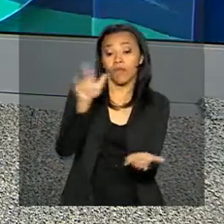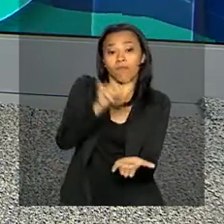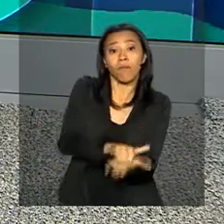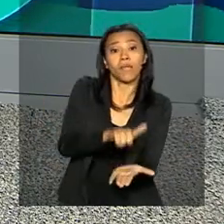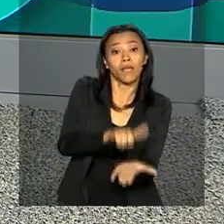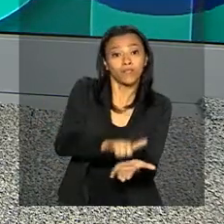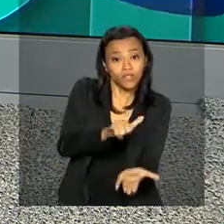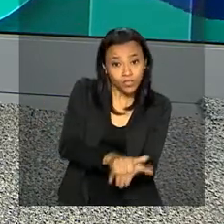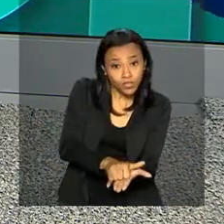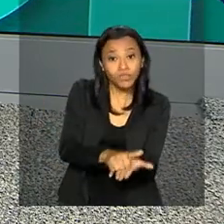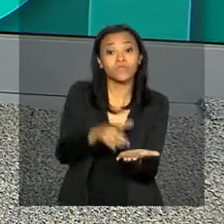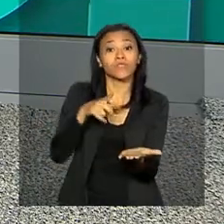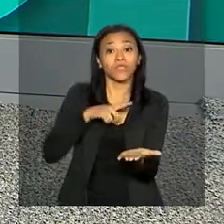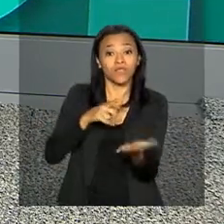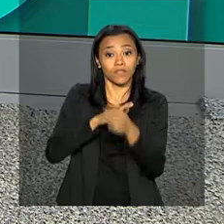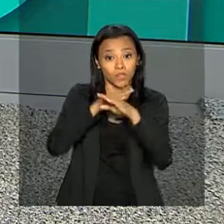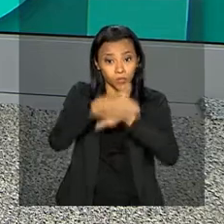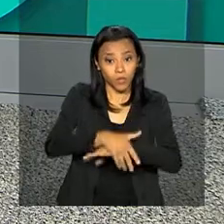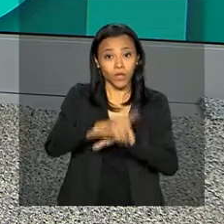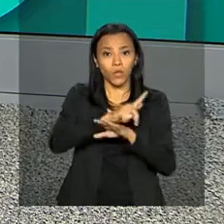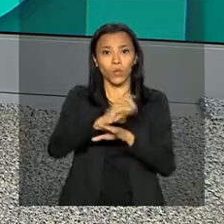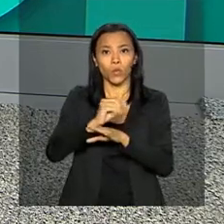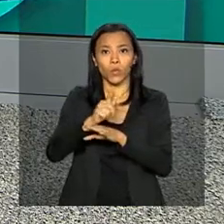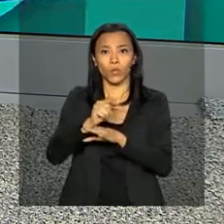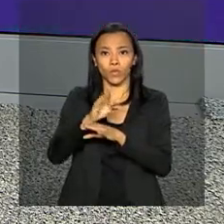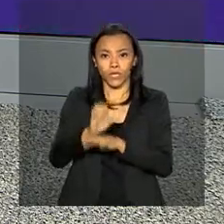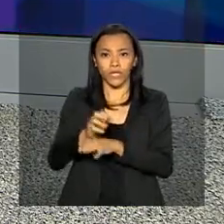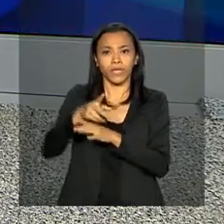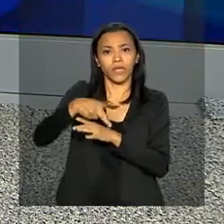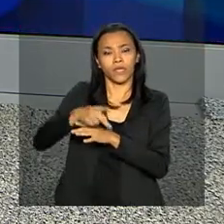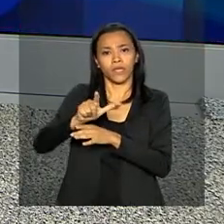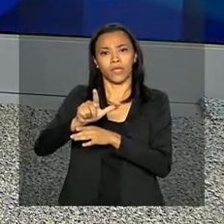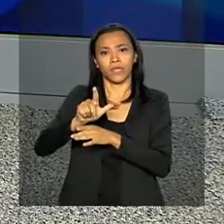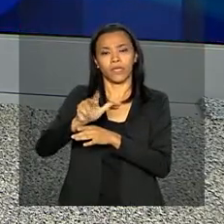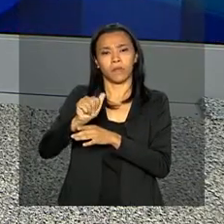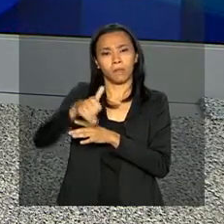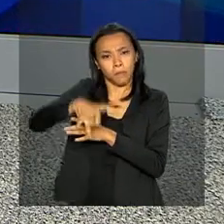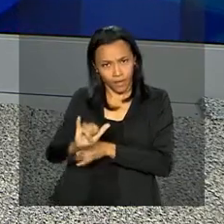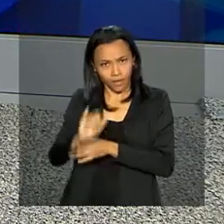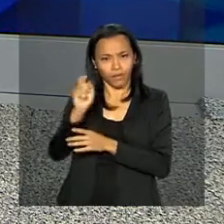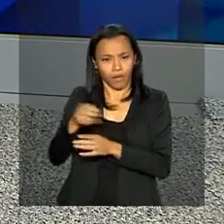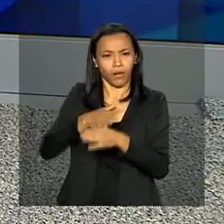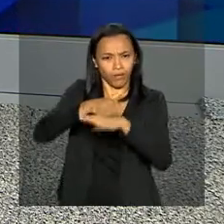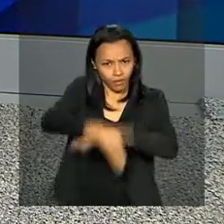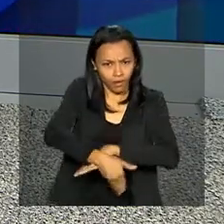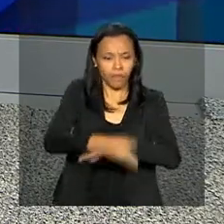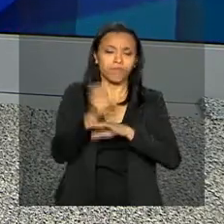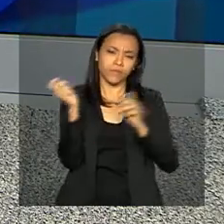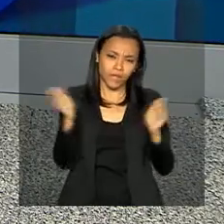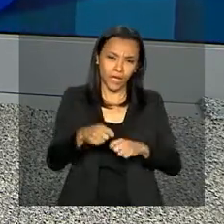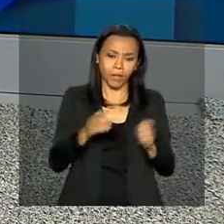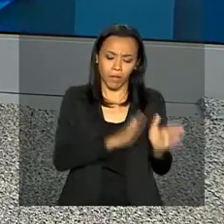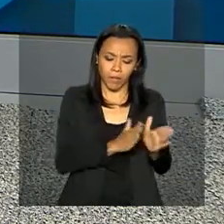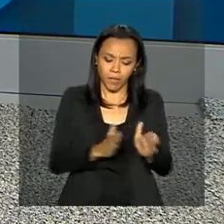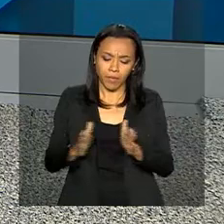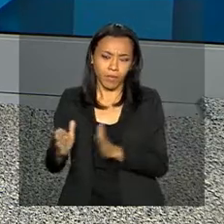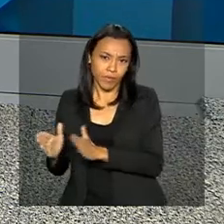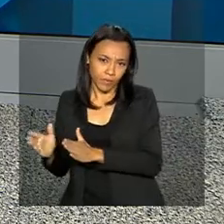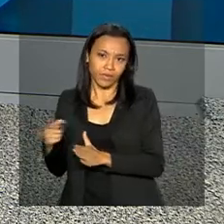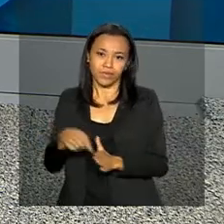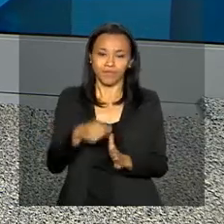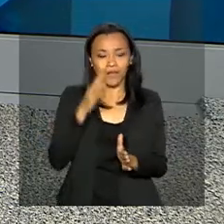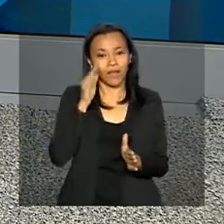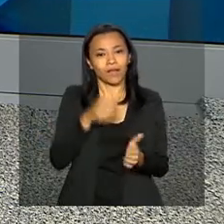plataformas Google Play e Apple Store. Com a tecnologia, todas as etapas do participante podem ser feitas por meio de